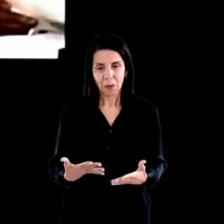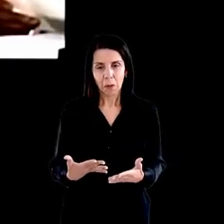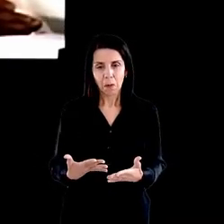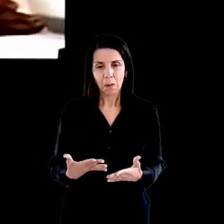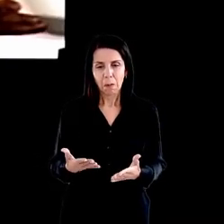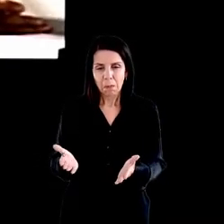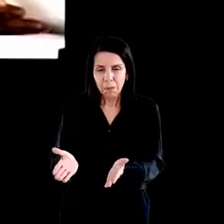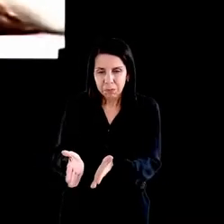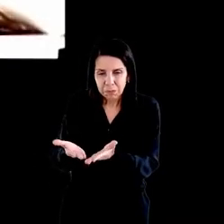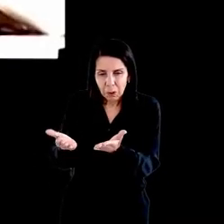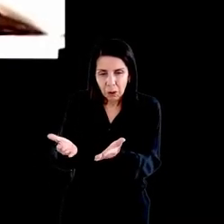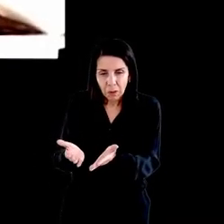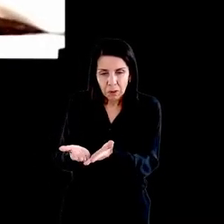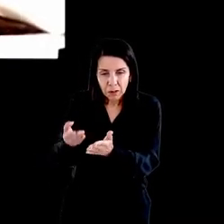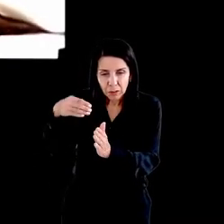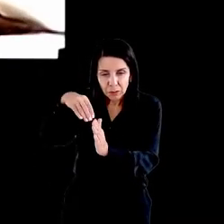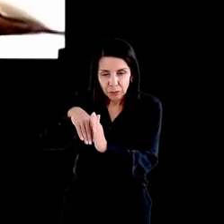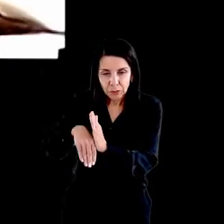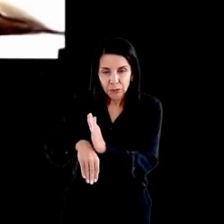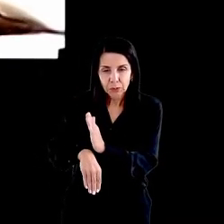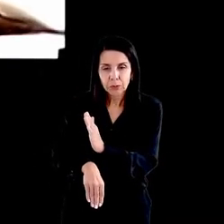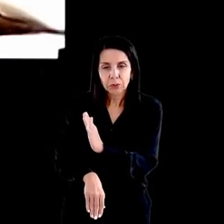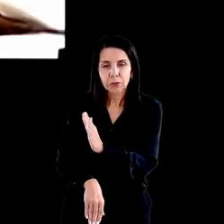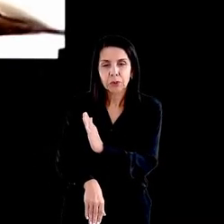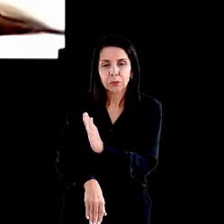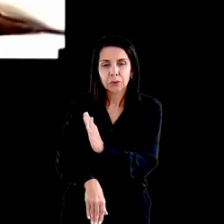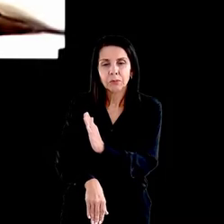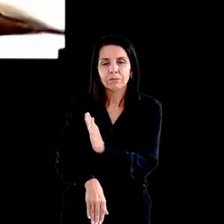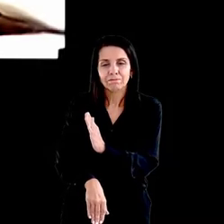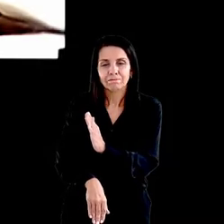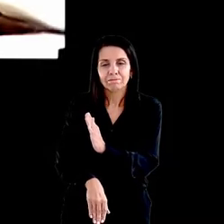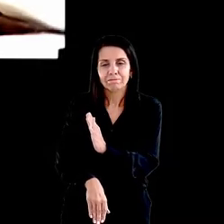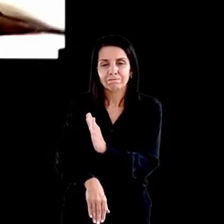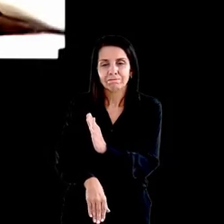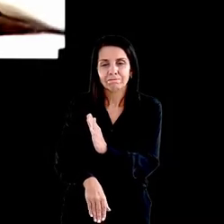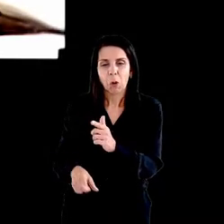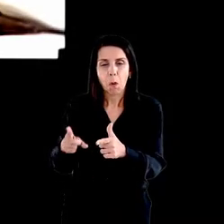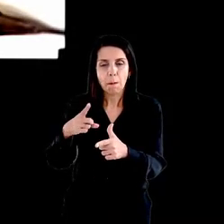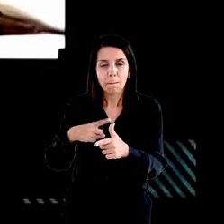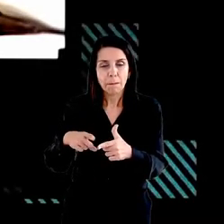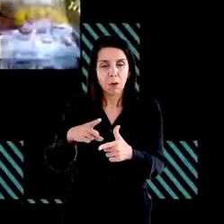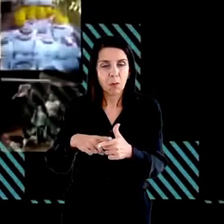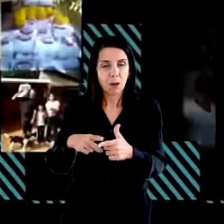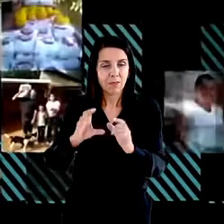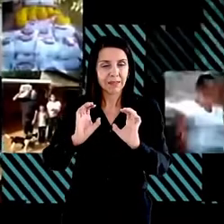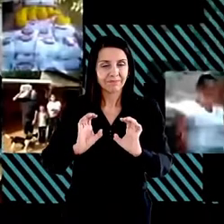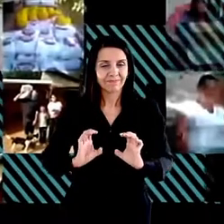miseria, pobreza é um problema ético. A importante. A nossa